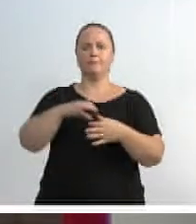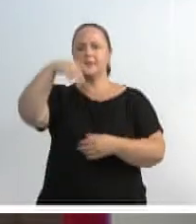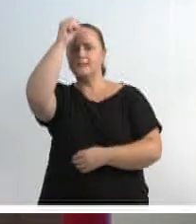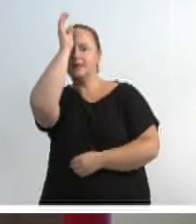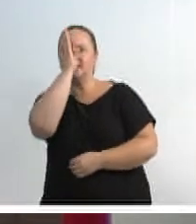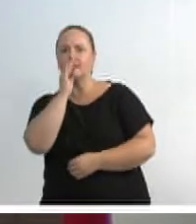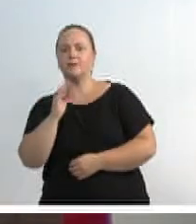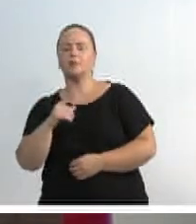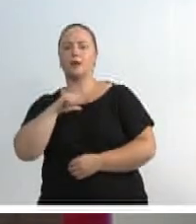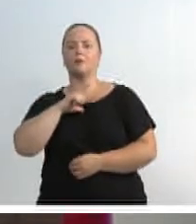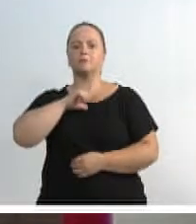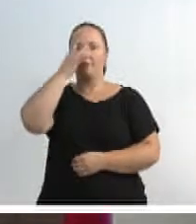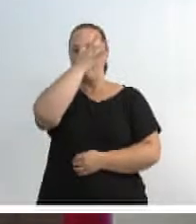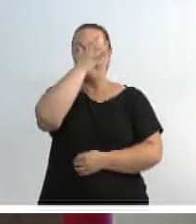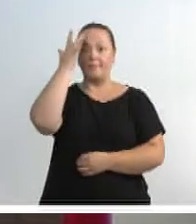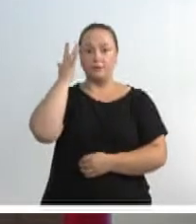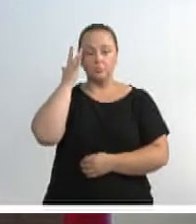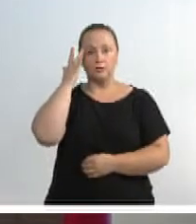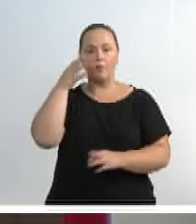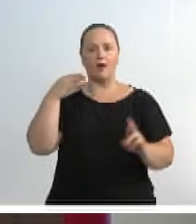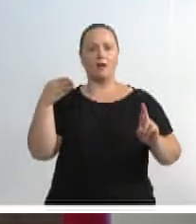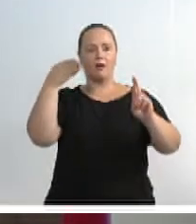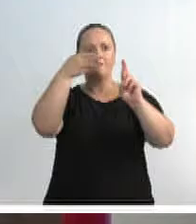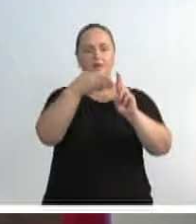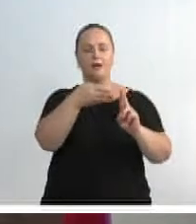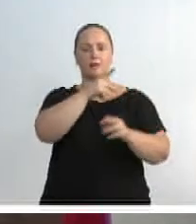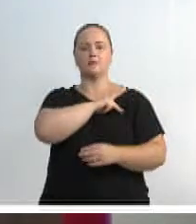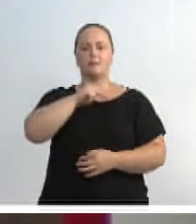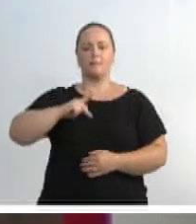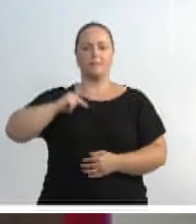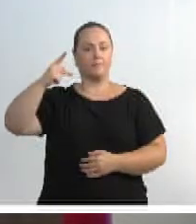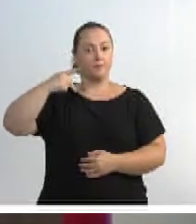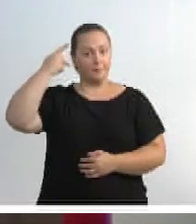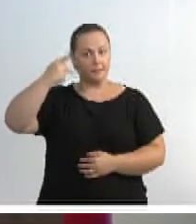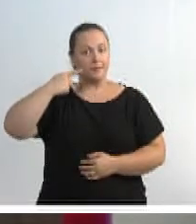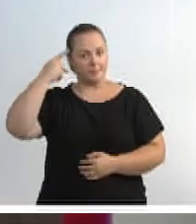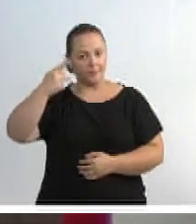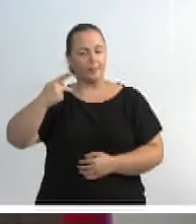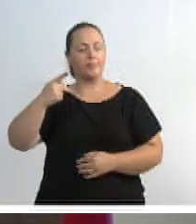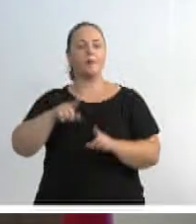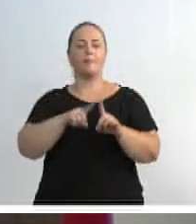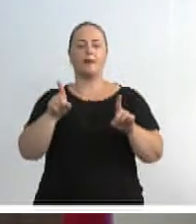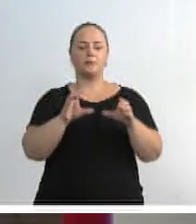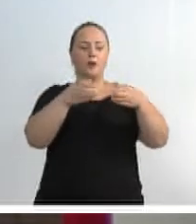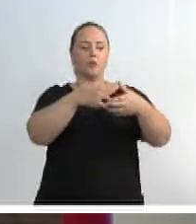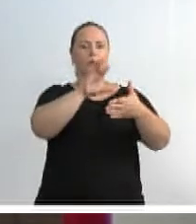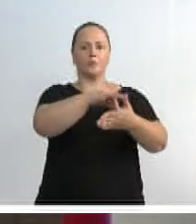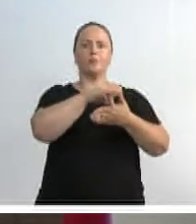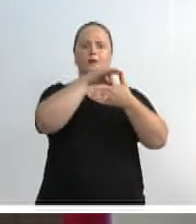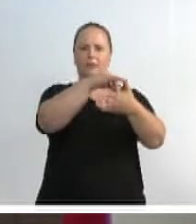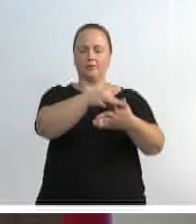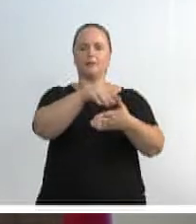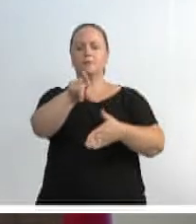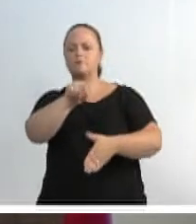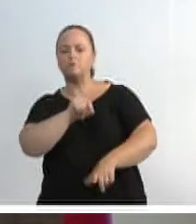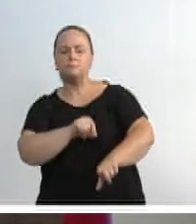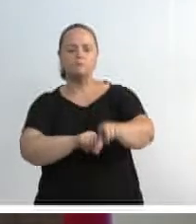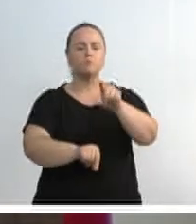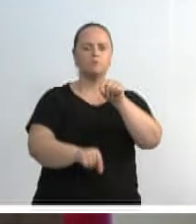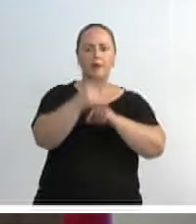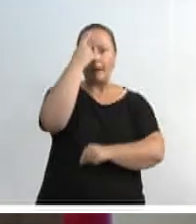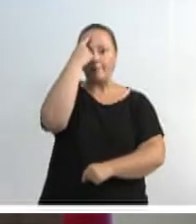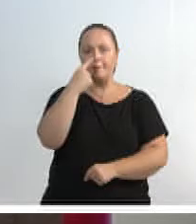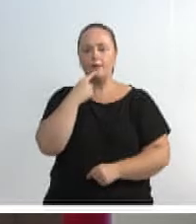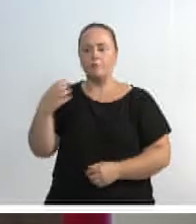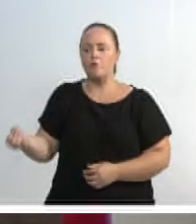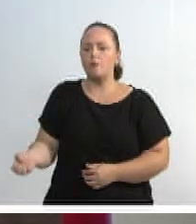com grandes pessoas, referências em política pública, que selecionam, na categoria liderança, pessoas que têm um perfil de uma nova